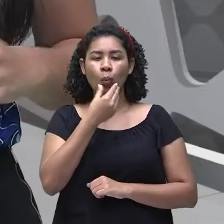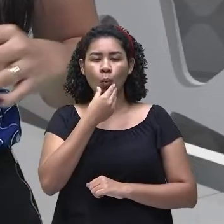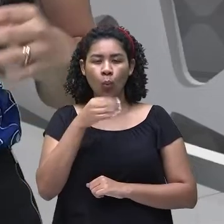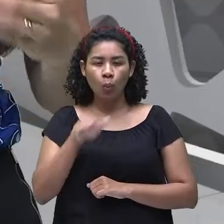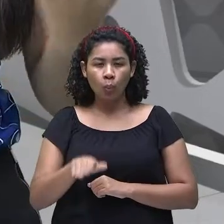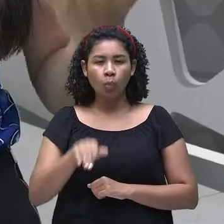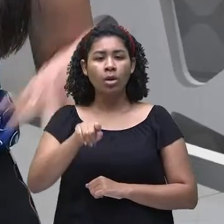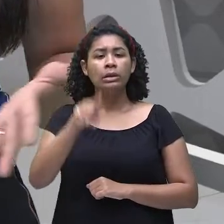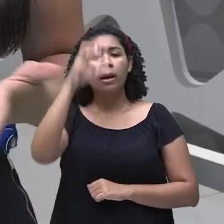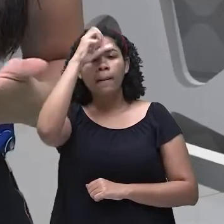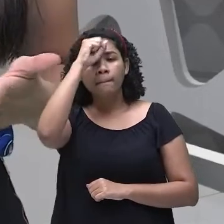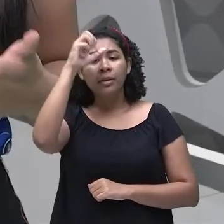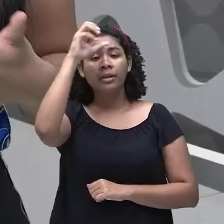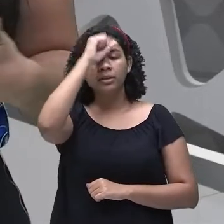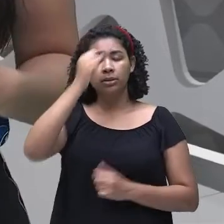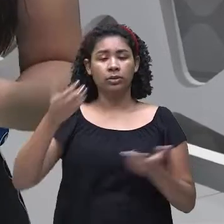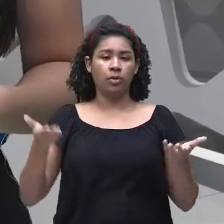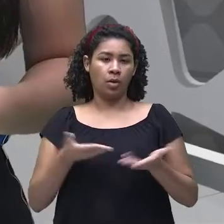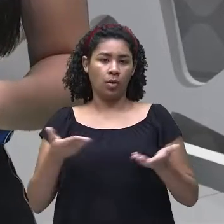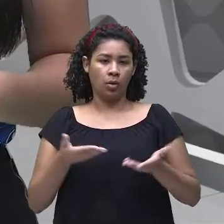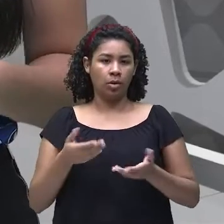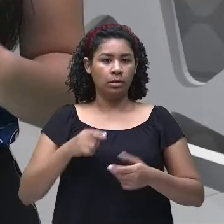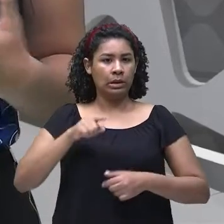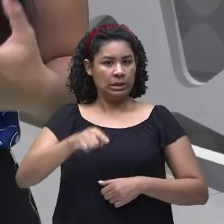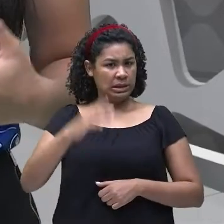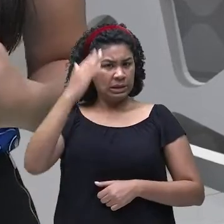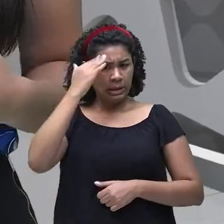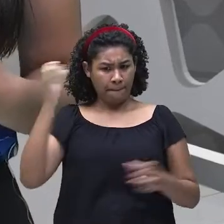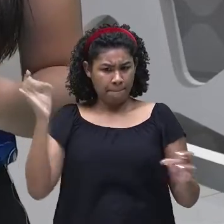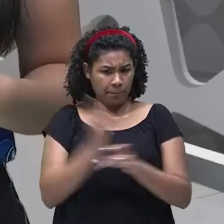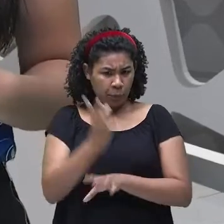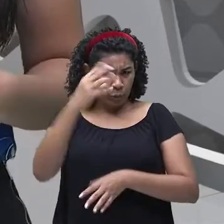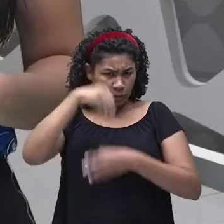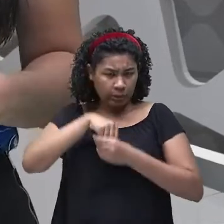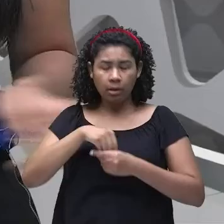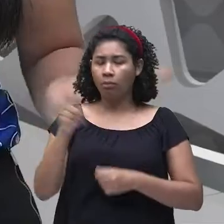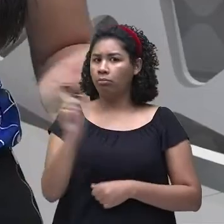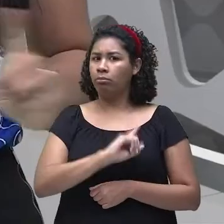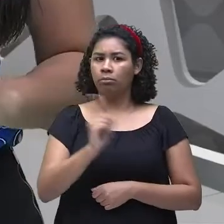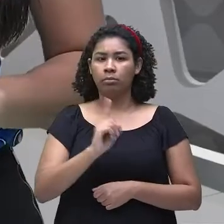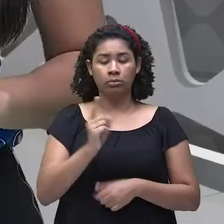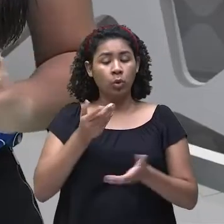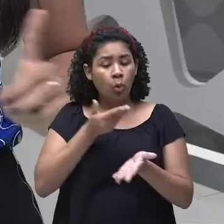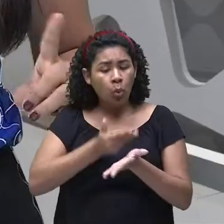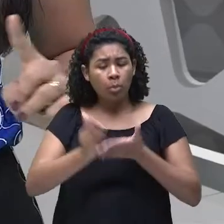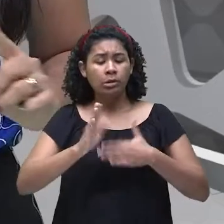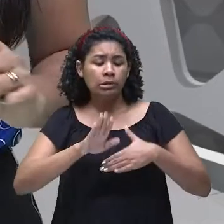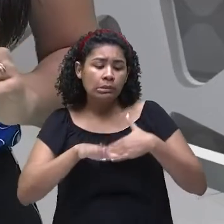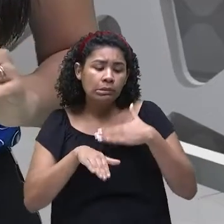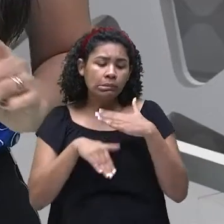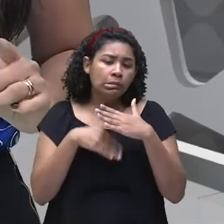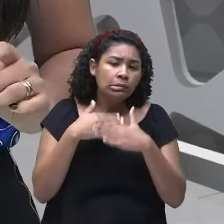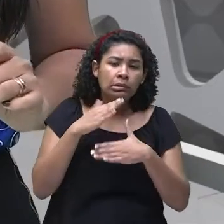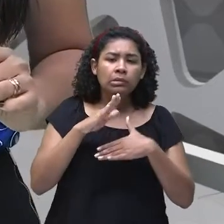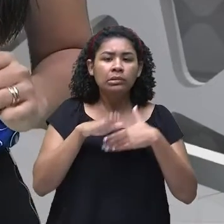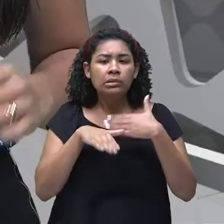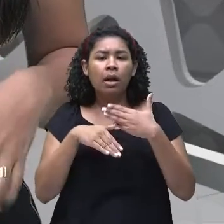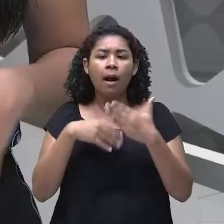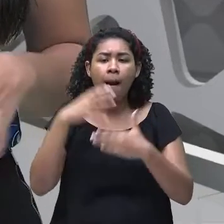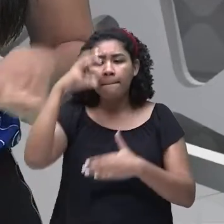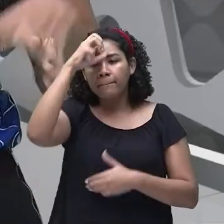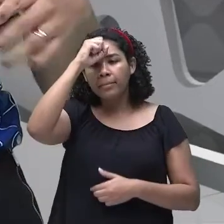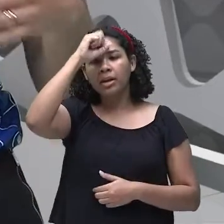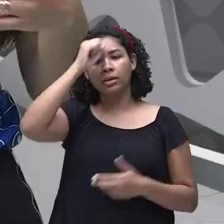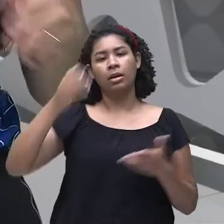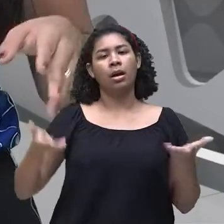né? Ele ainda não tem essa habilidade. Ele ainda está desenvolvendo. Eu não posso dizer que he can ride a bike.